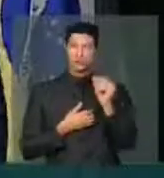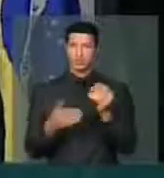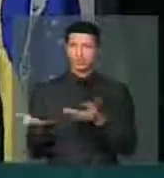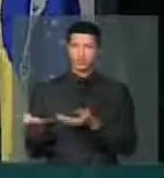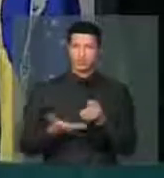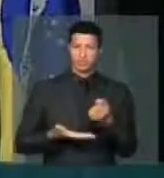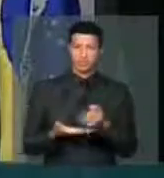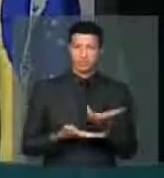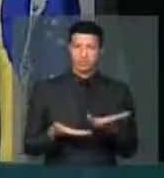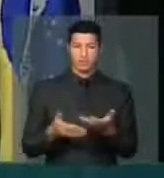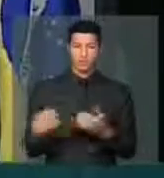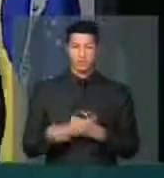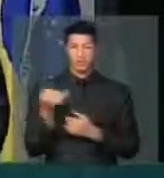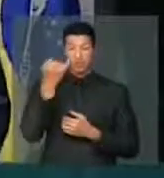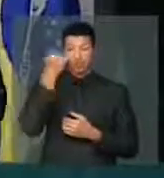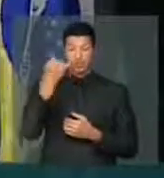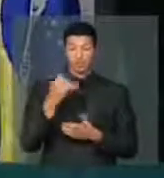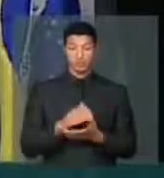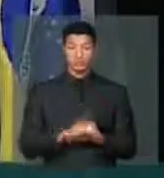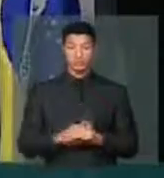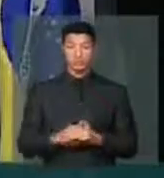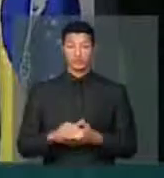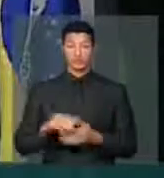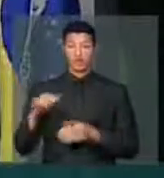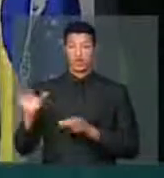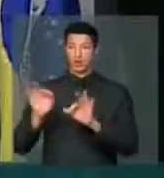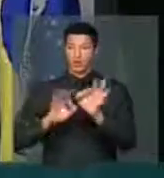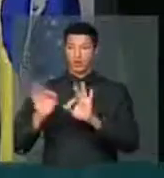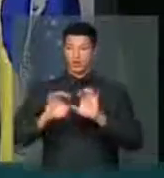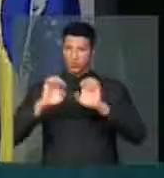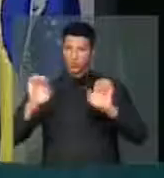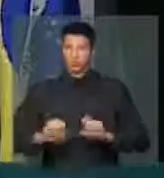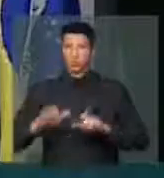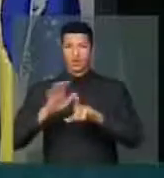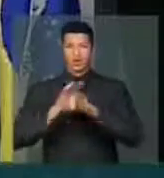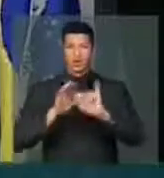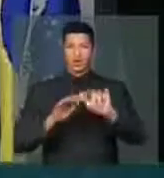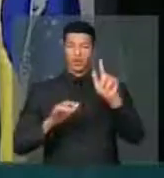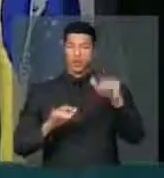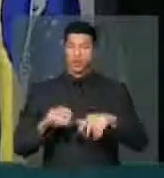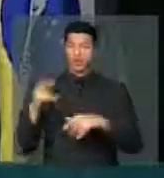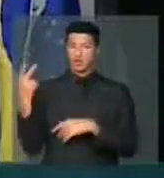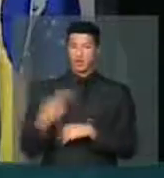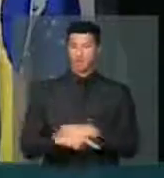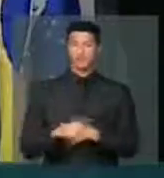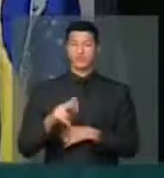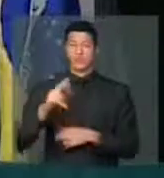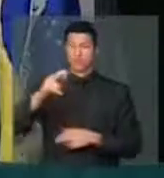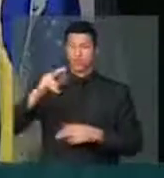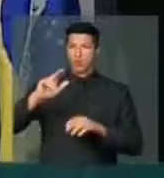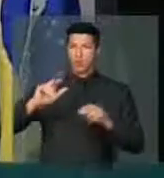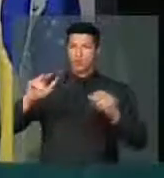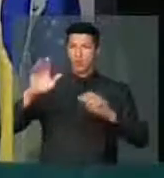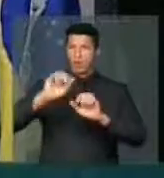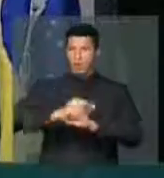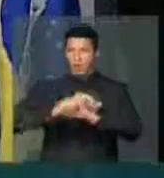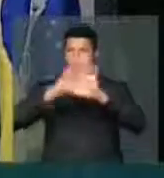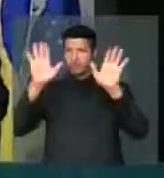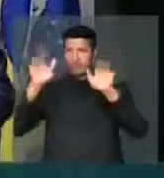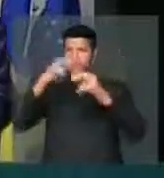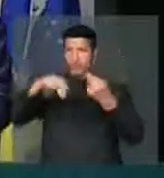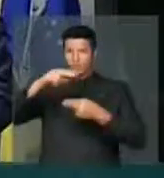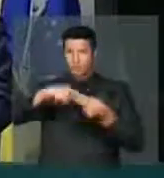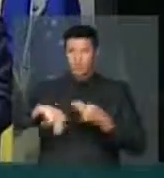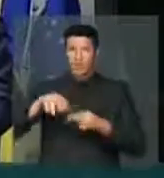elementos fundamentais da estrutura de uma lei é a sua universalidade. A